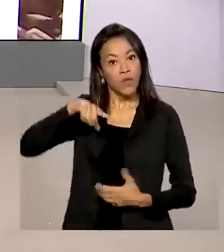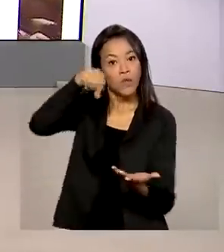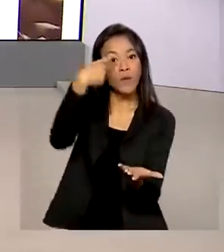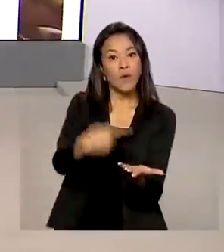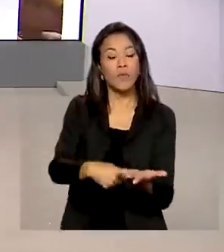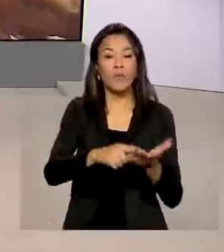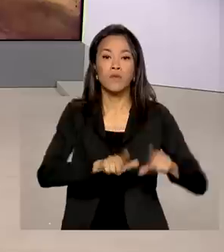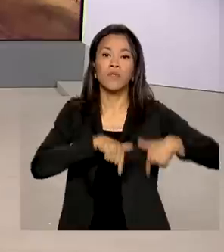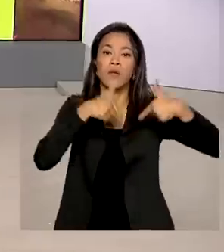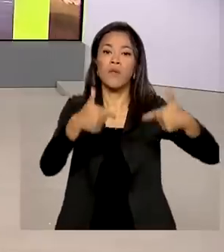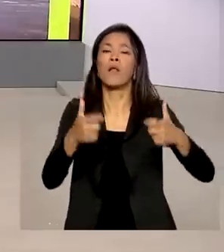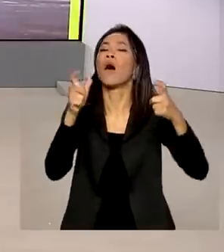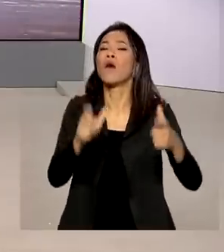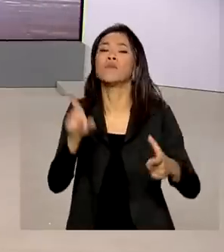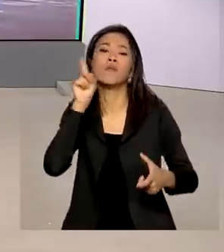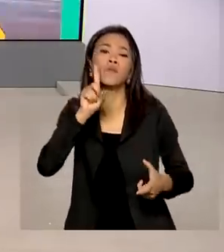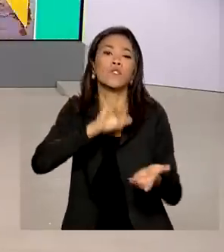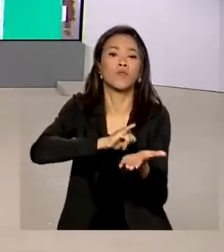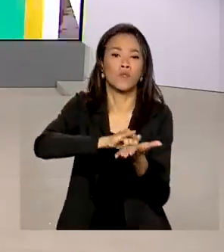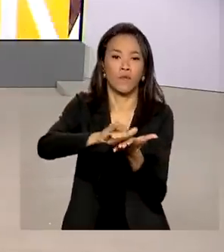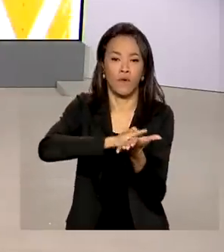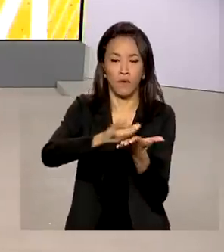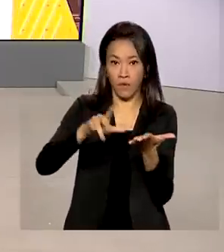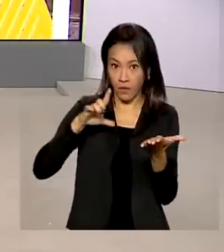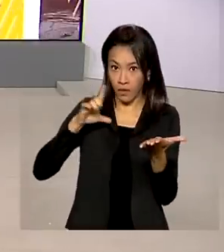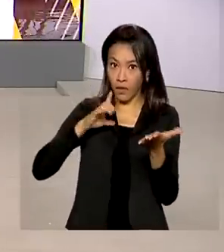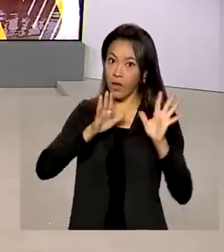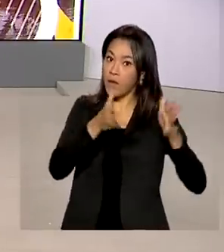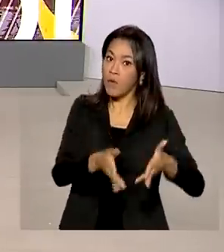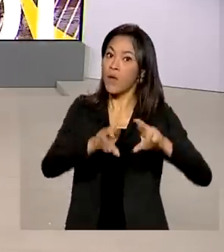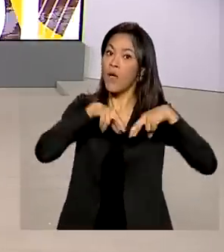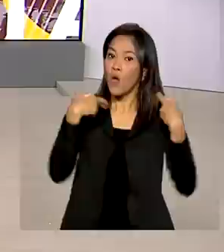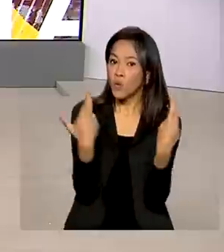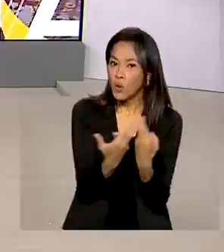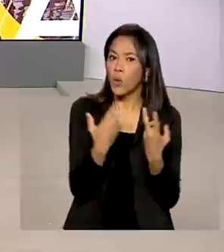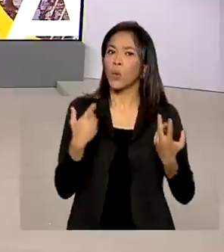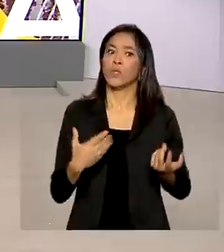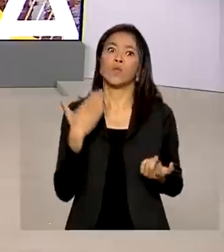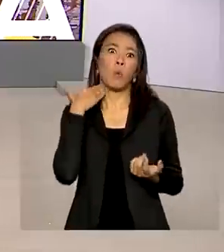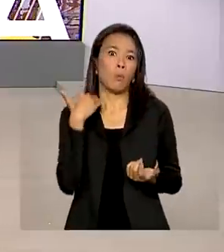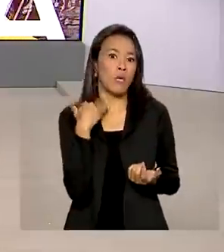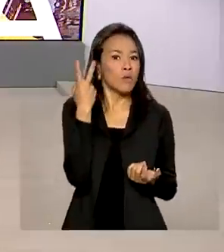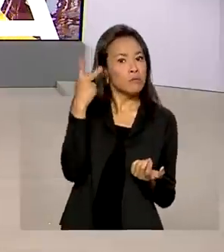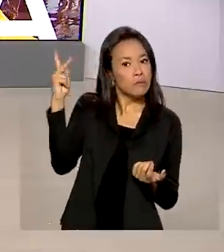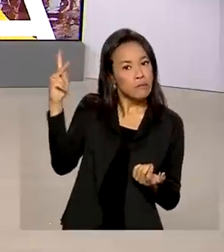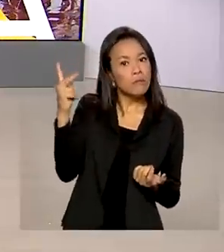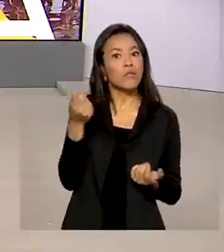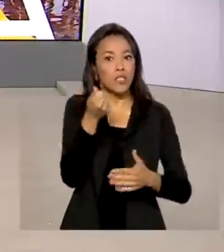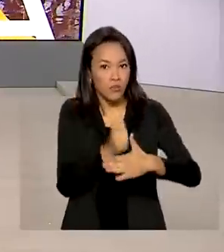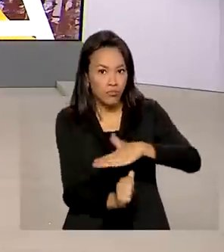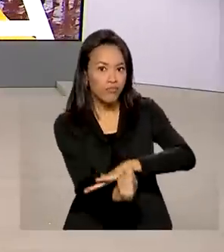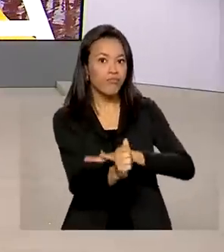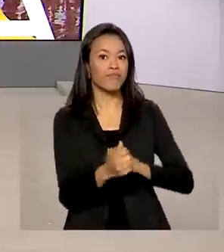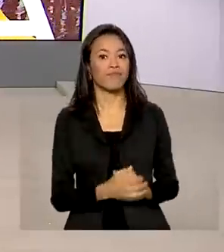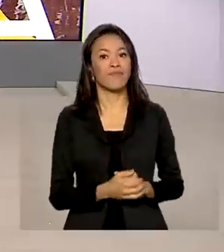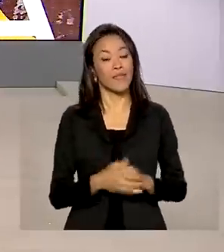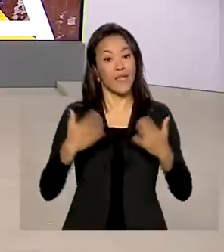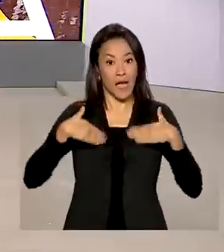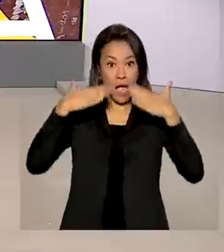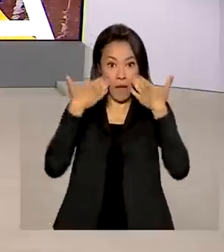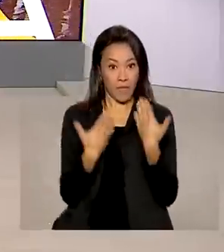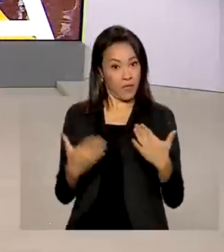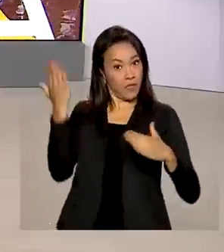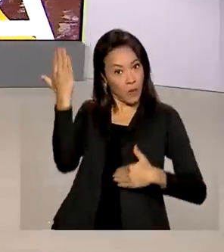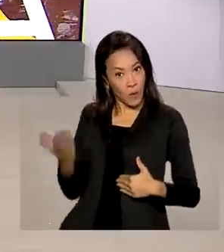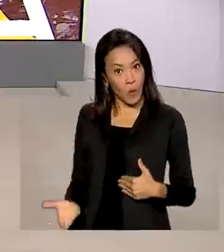semana em Nova Iorque, nos Estados Unidos, onde participa de reuniões com bancos e fundos de investimentos. Marcelo Sampaio apresentou nos